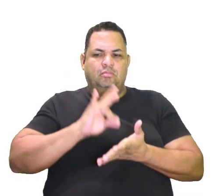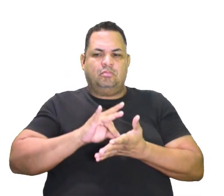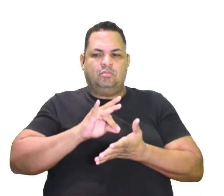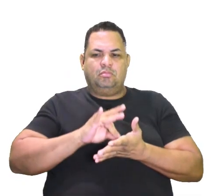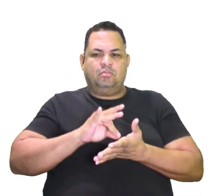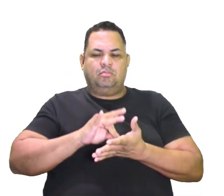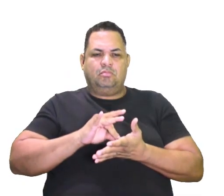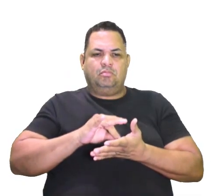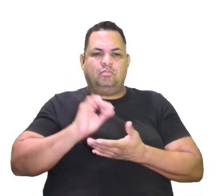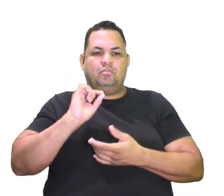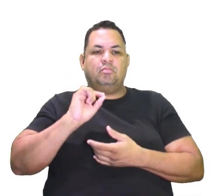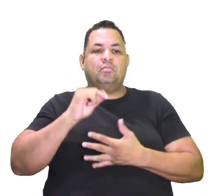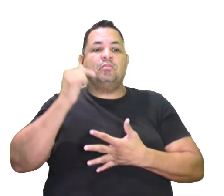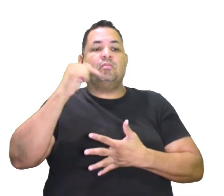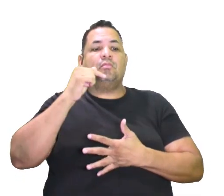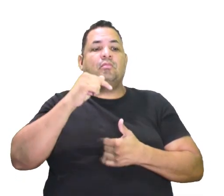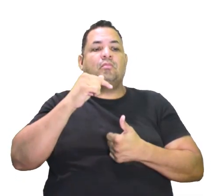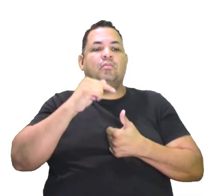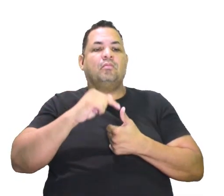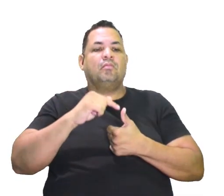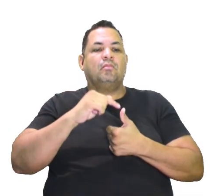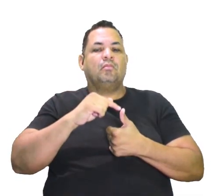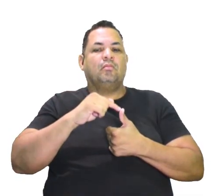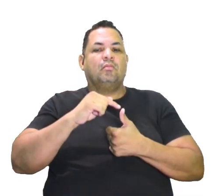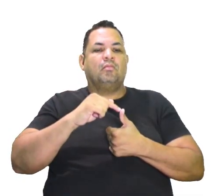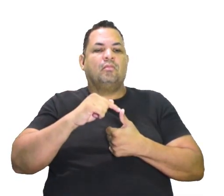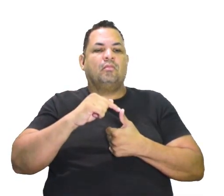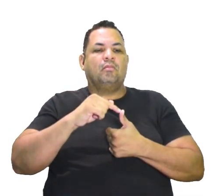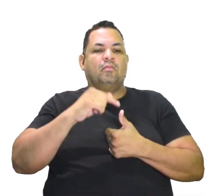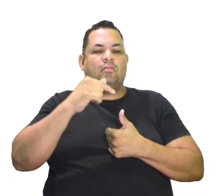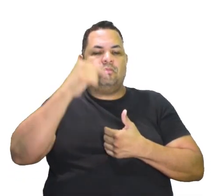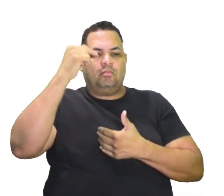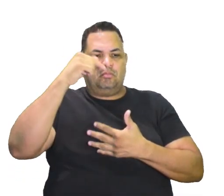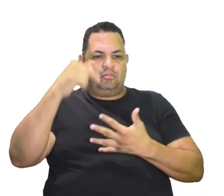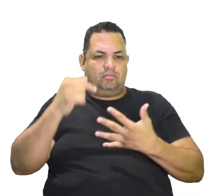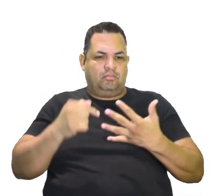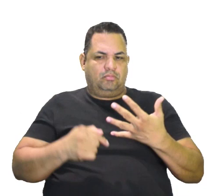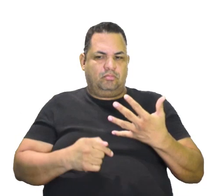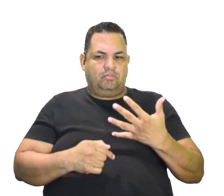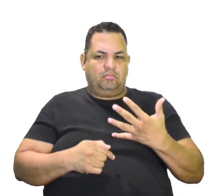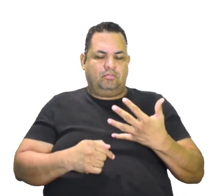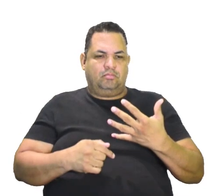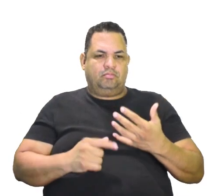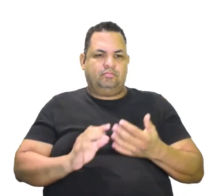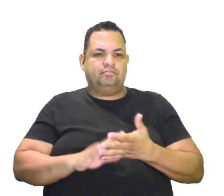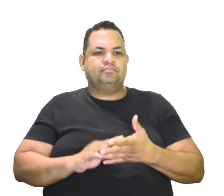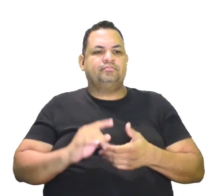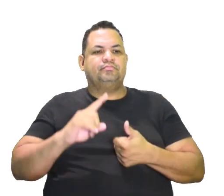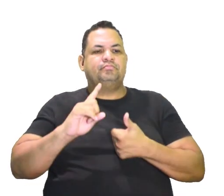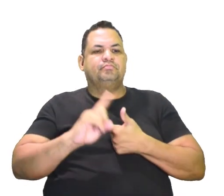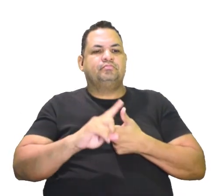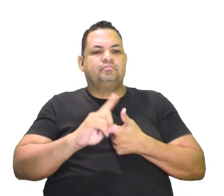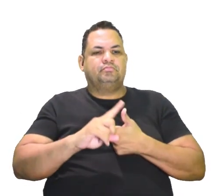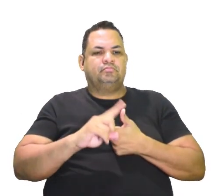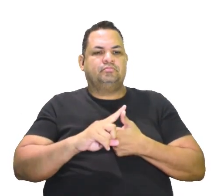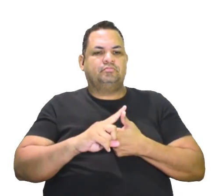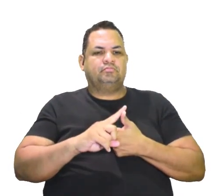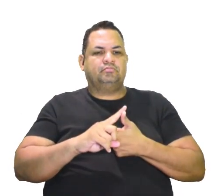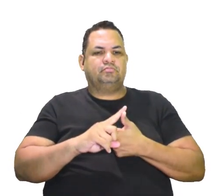correto o que se afirma aí? Então, vamos ver o que está certo nessas afirmações aqui embaixo. Então, primeiro,